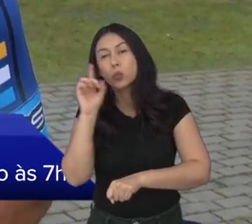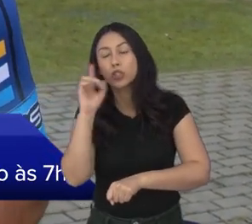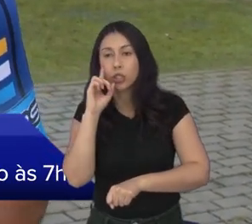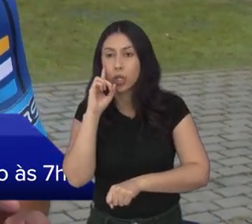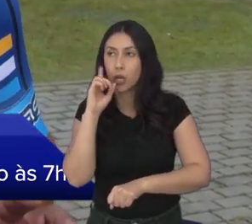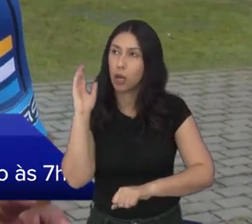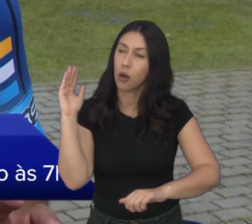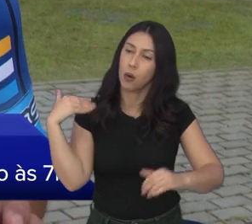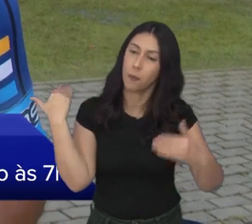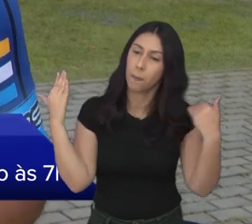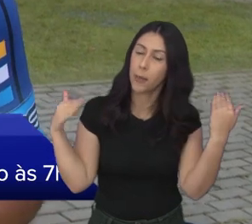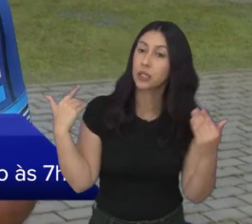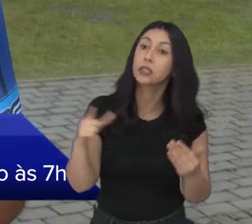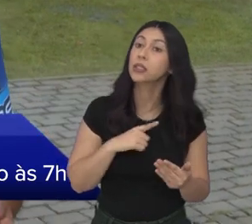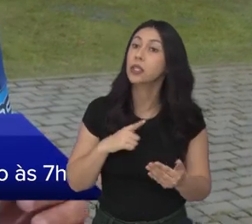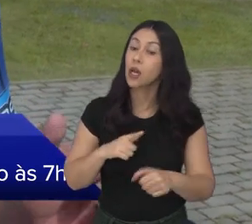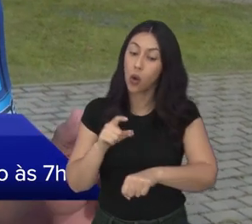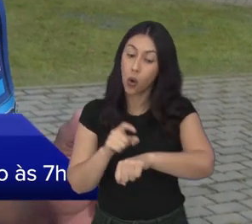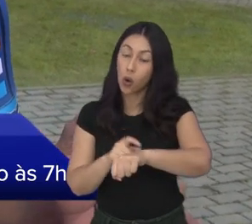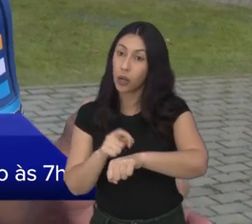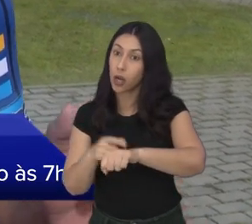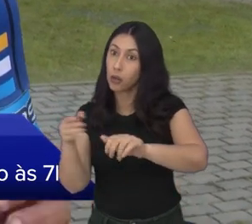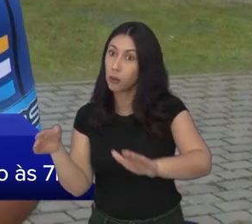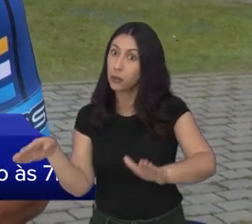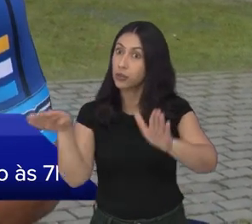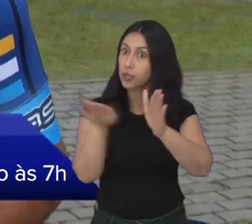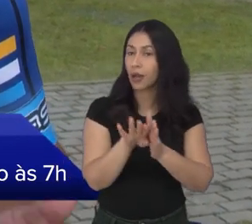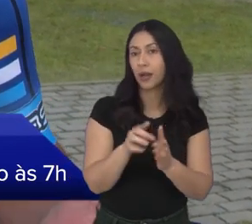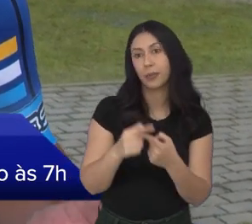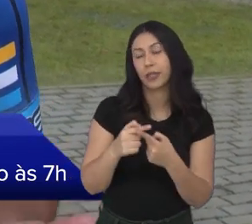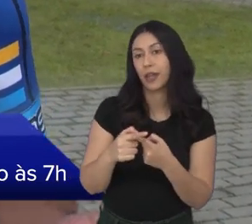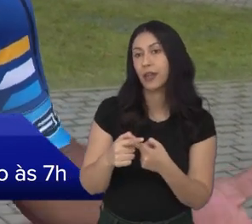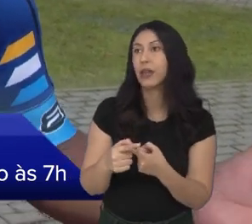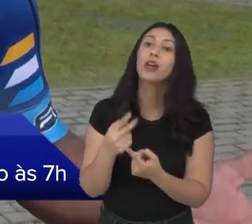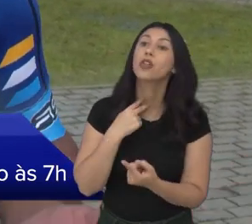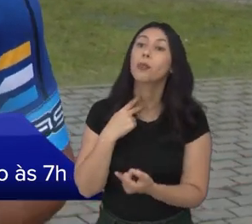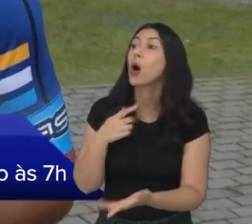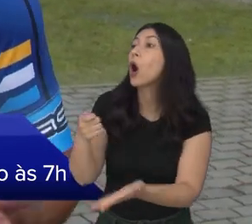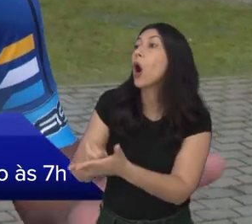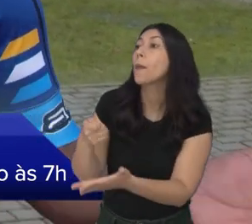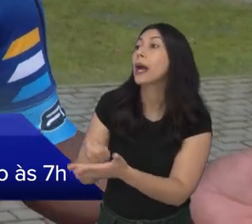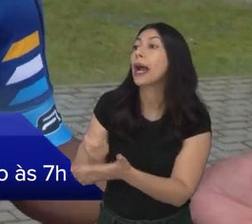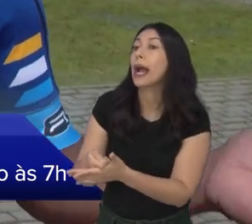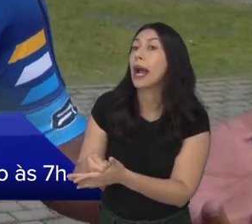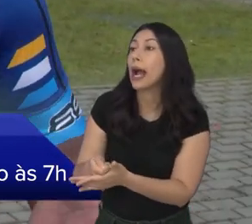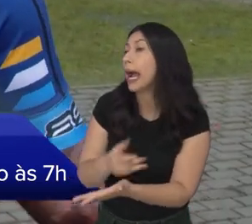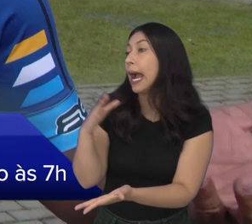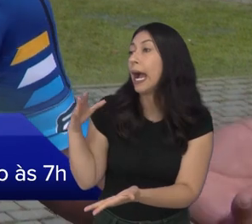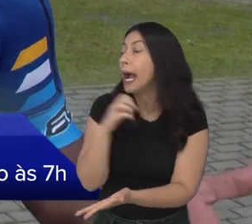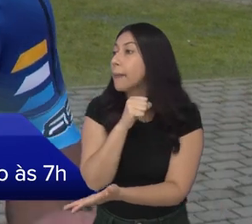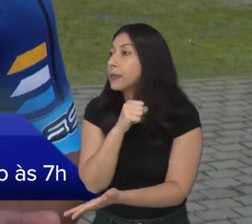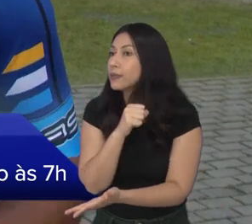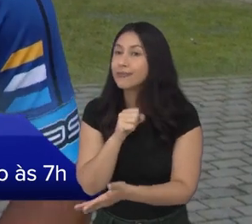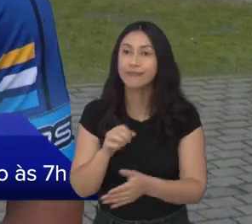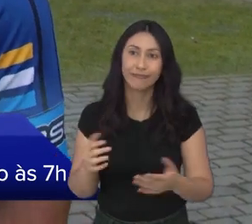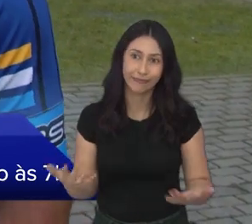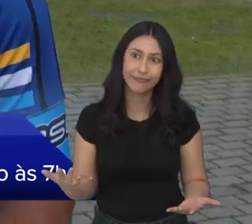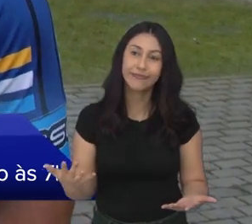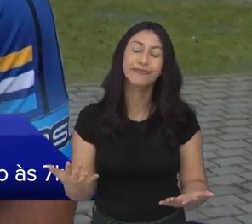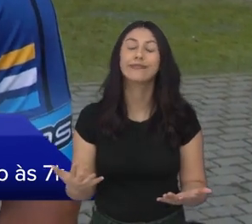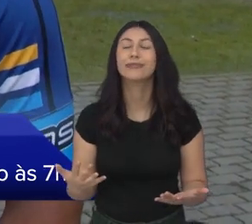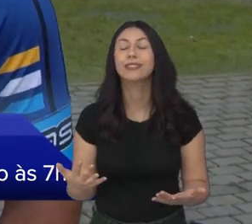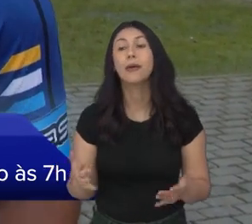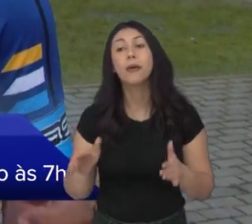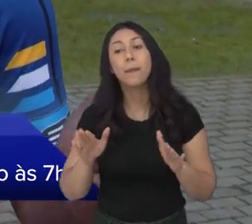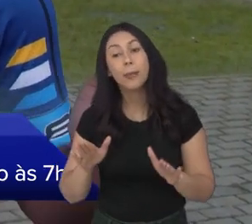um passeio, então, tem um horário pra chegar lá de corte, que a gente também não pode obrigar o cara a chegar o tempo de um cara da elite de motobike,